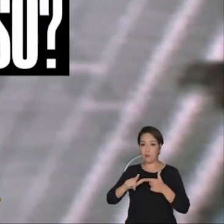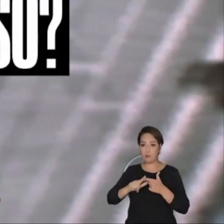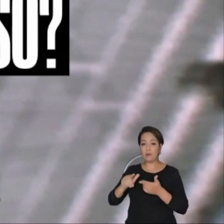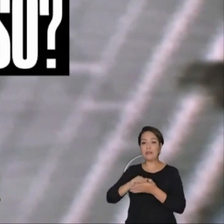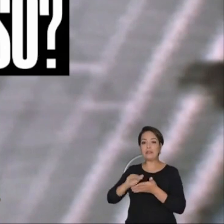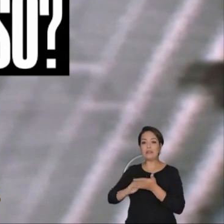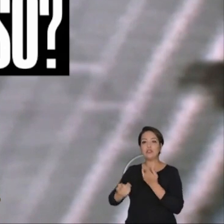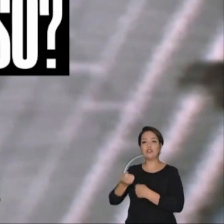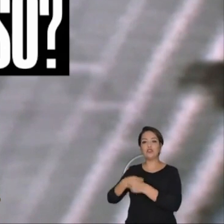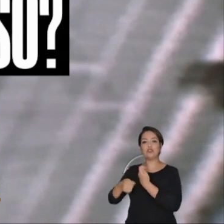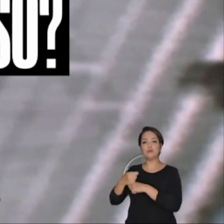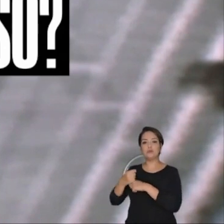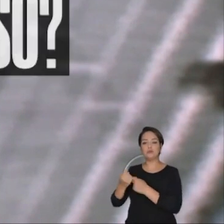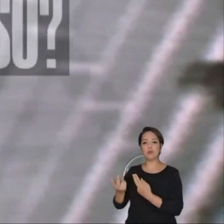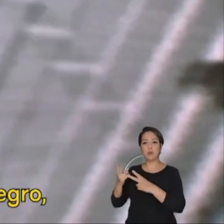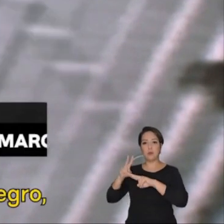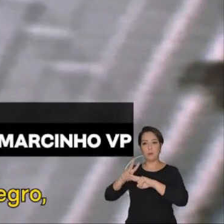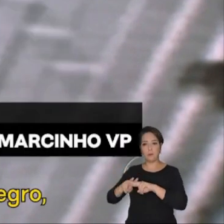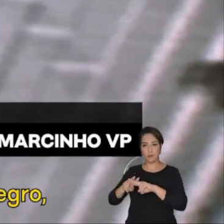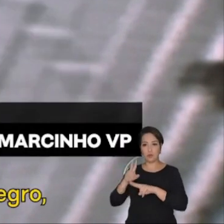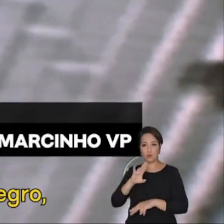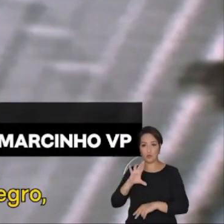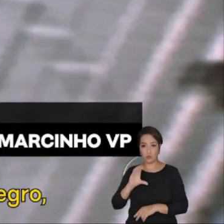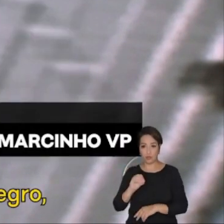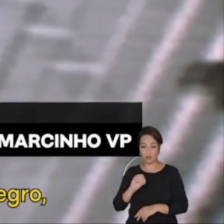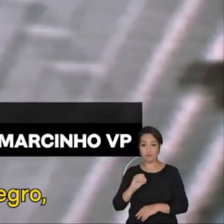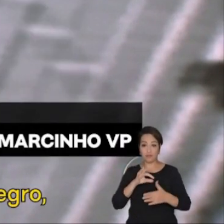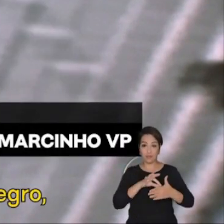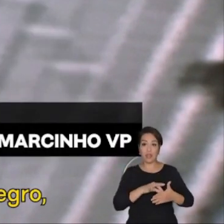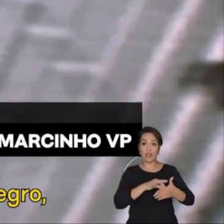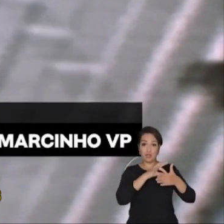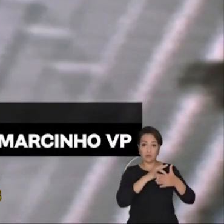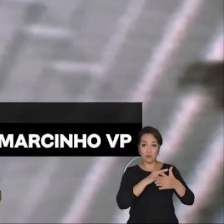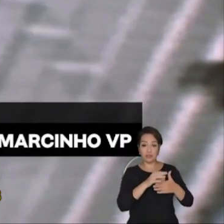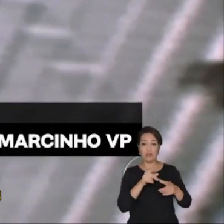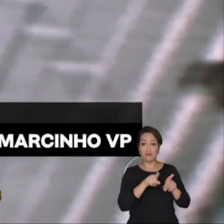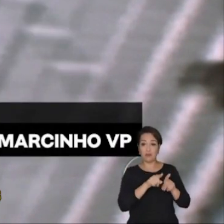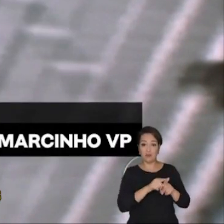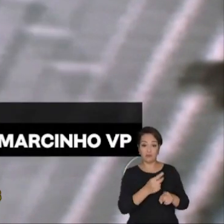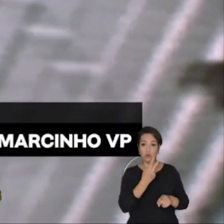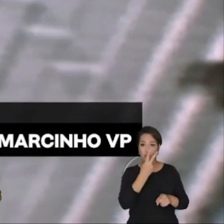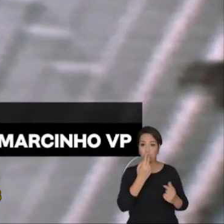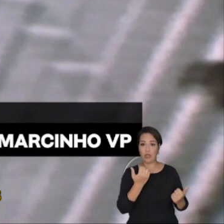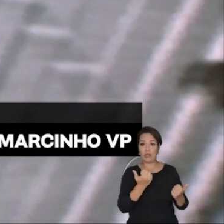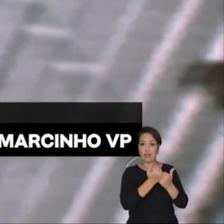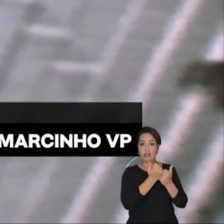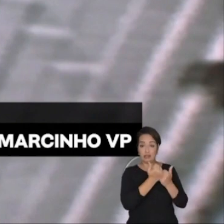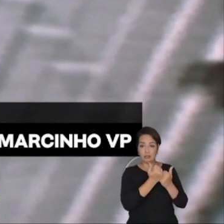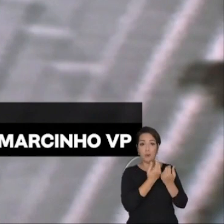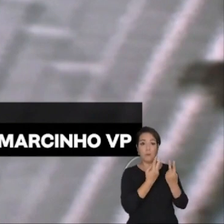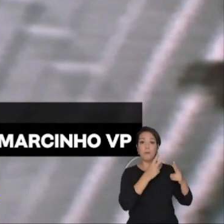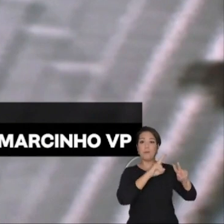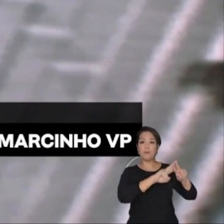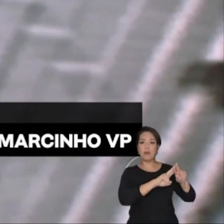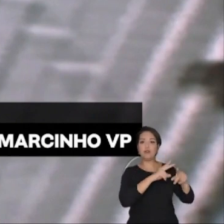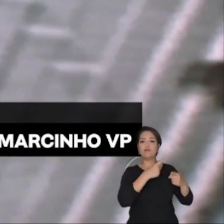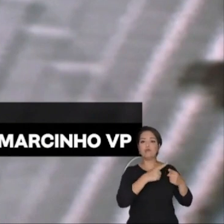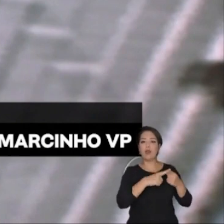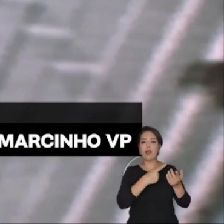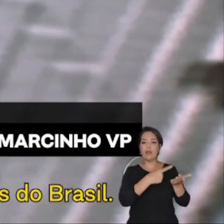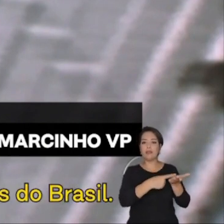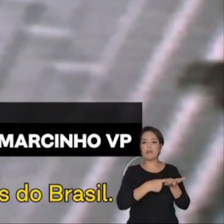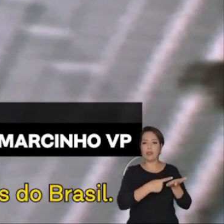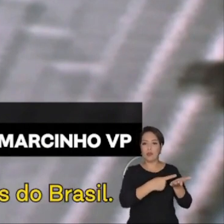Administração Penitenciária do Rio de Janeiro. O titular da pasta, Rafael Montenegro, e dois assessores foram presos, acusados de